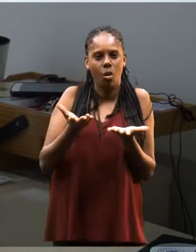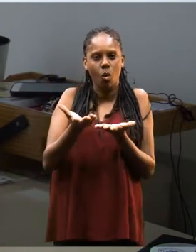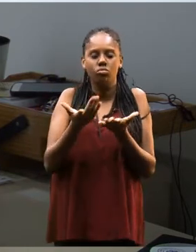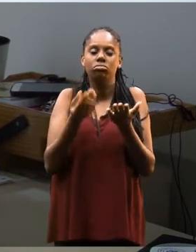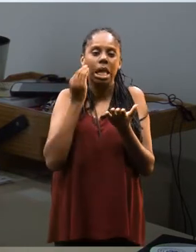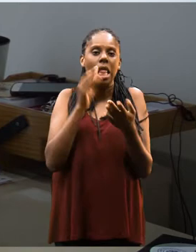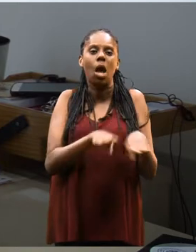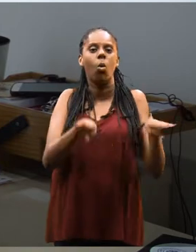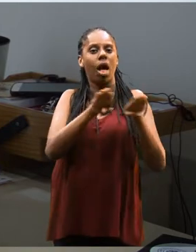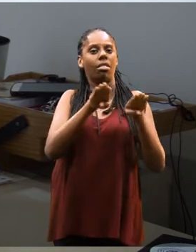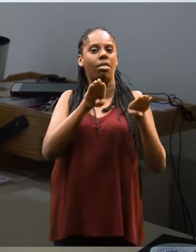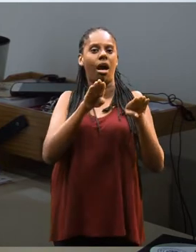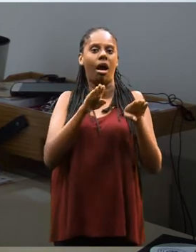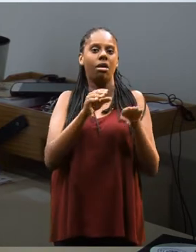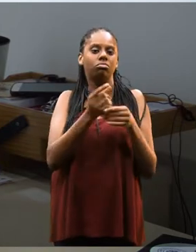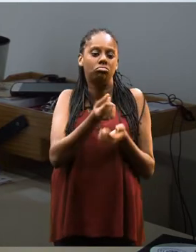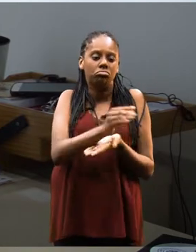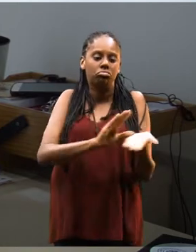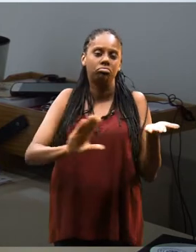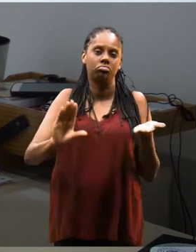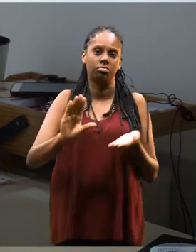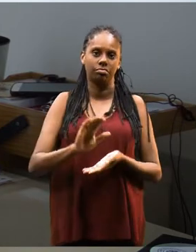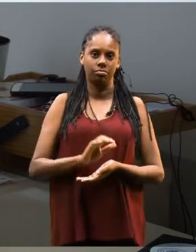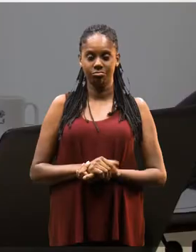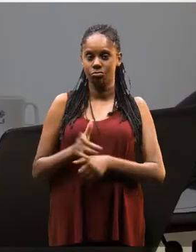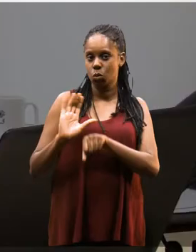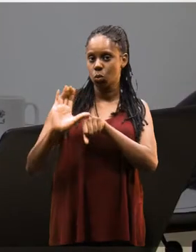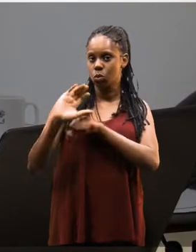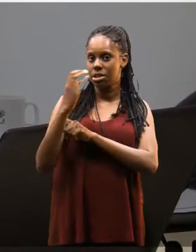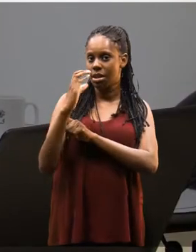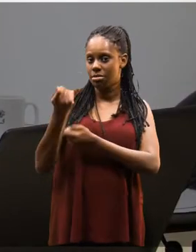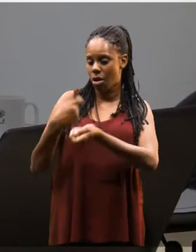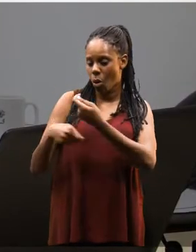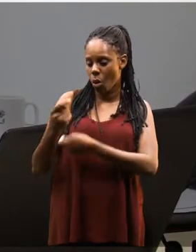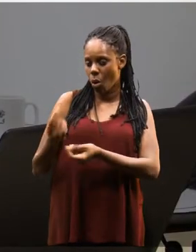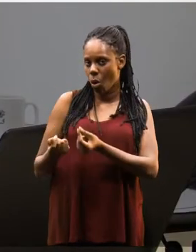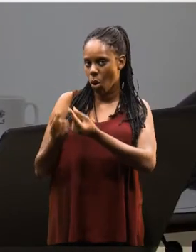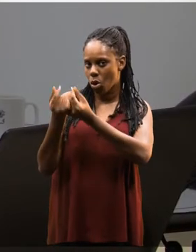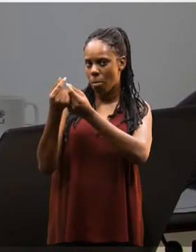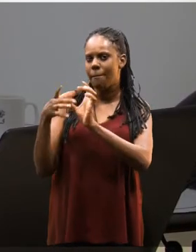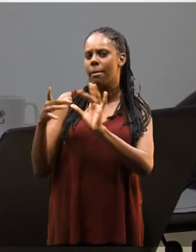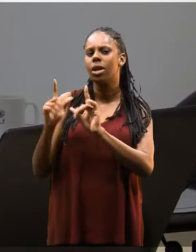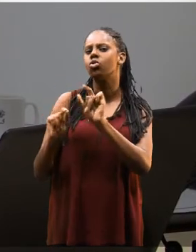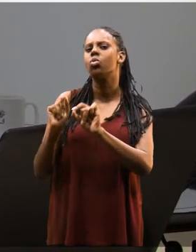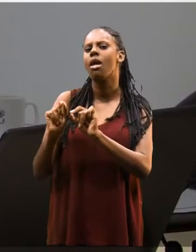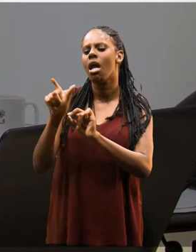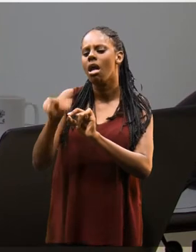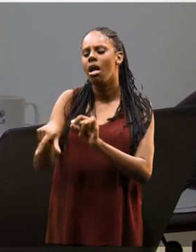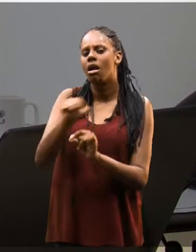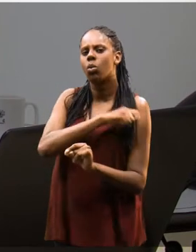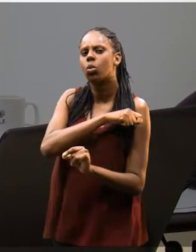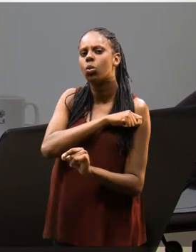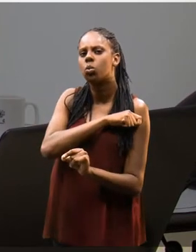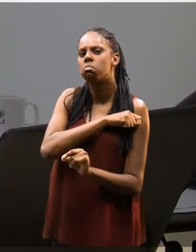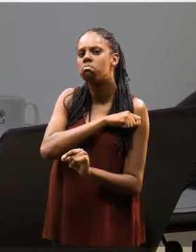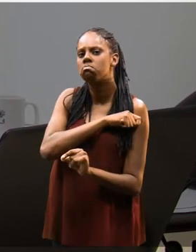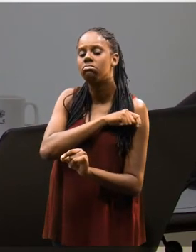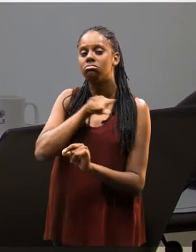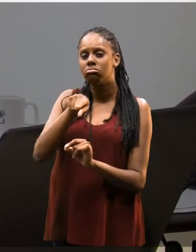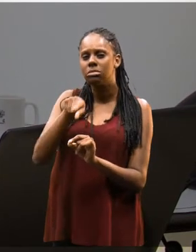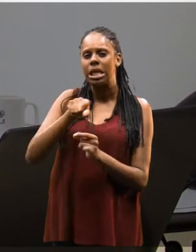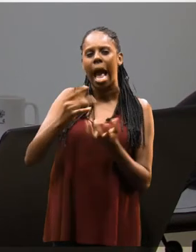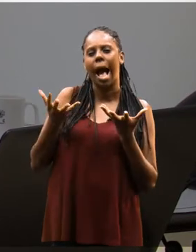igualitária possível desses bens e serviços. Então, o curso de ciências econômicas, ele permite ao aluno